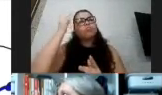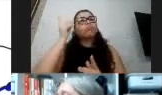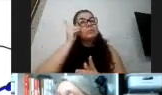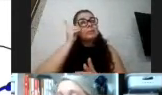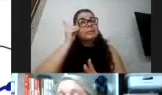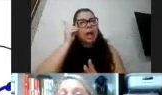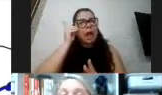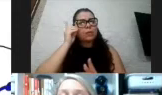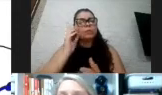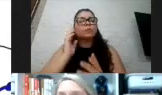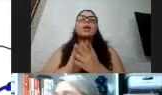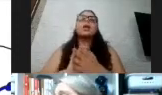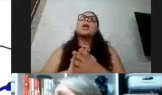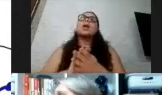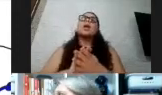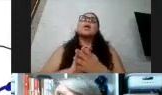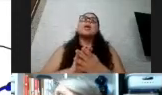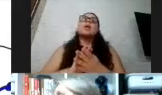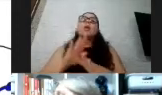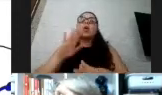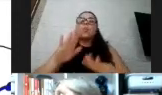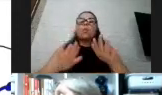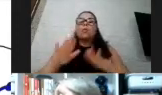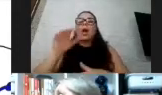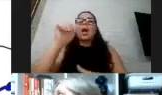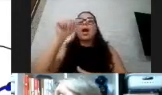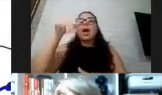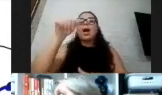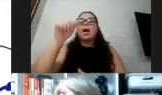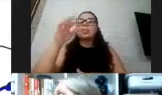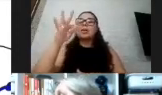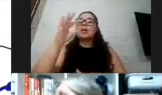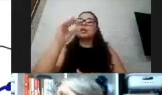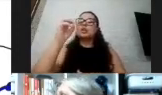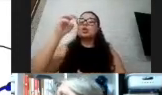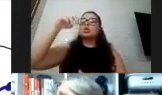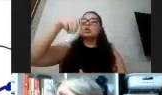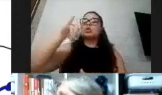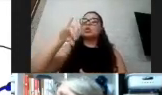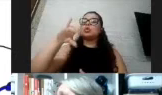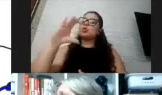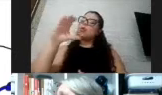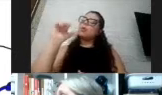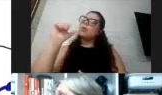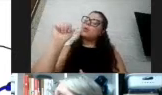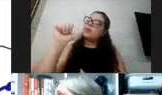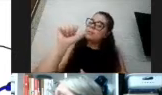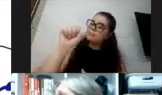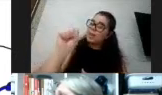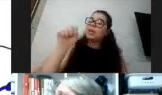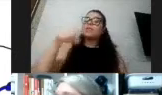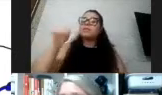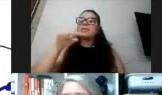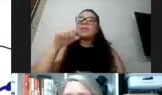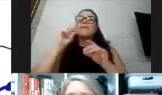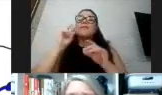questões anatômicas, né? Então, a gente sabe que o rosto da pessoa com síndrome de Down é todo menorzinho, os ductos